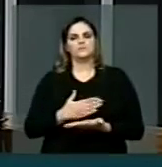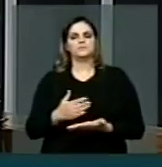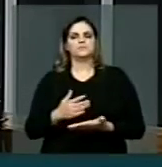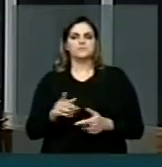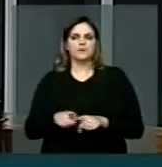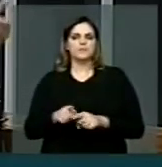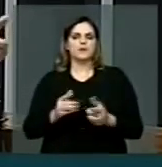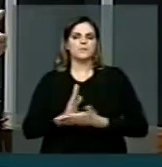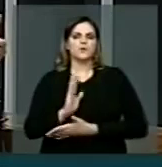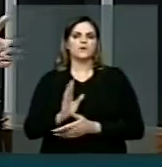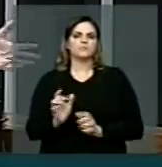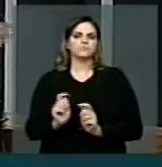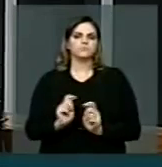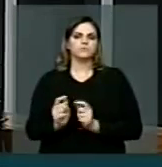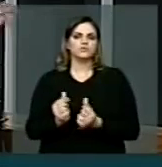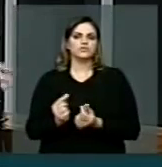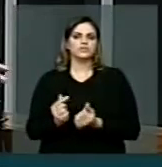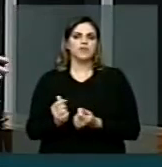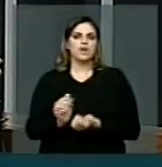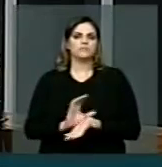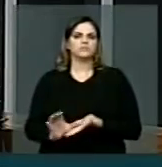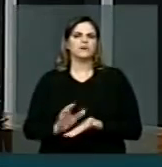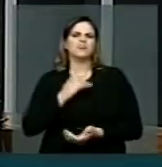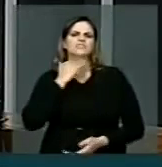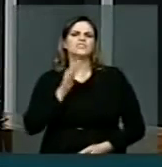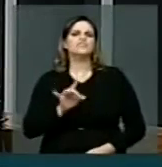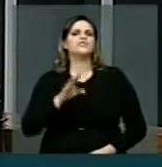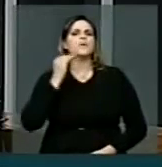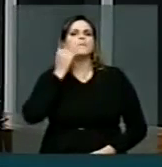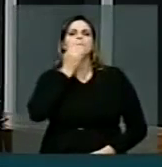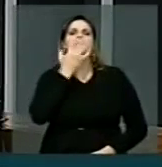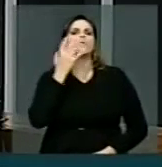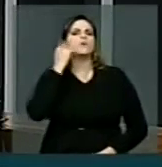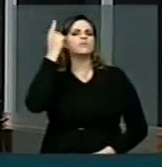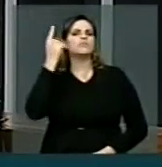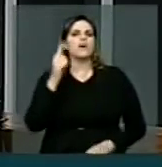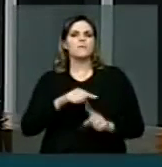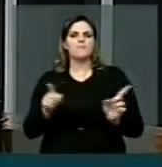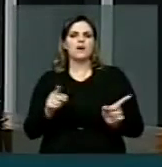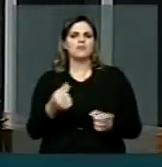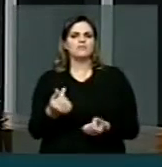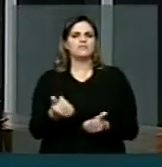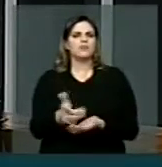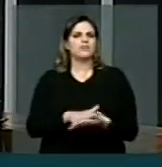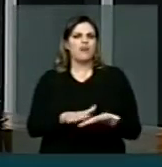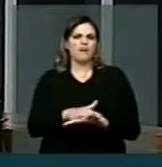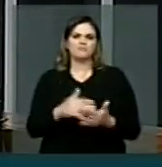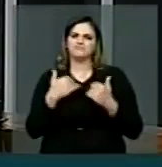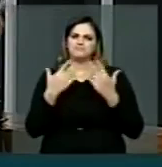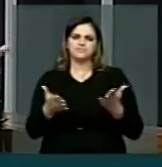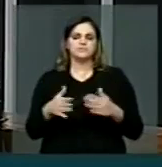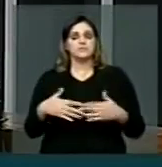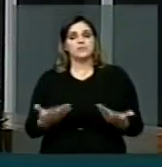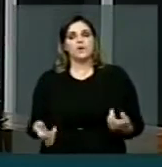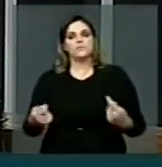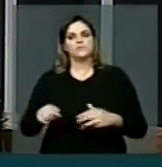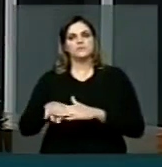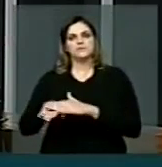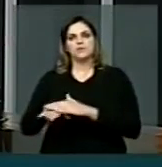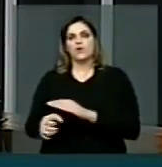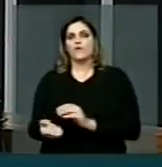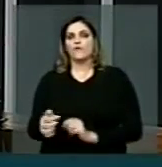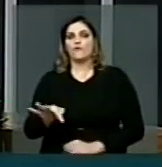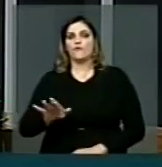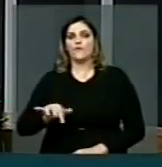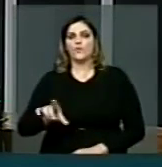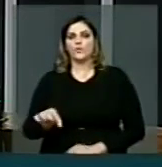aprovar também o financiamento, porque não adianta ter só boa ideia e não ter financiamento, então, criando o fundo setorial